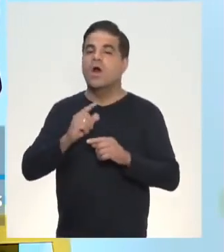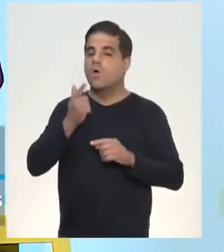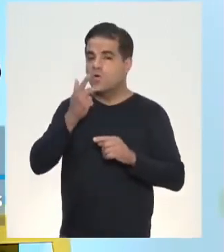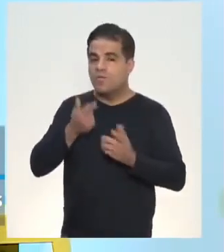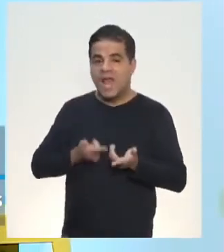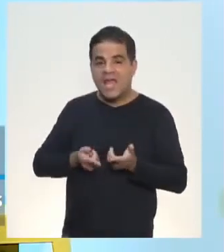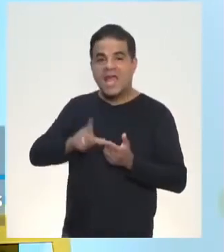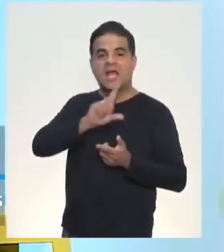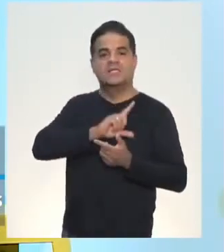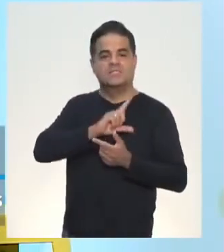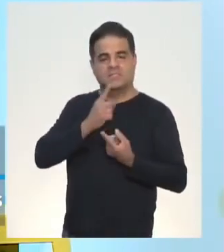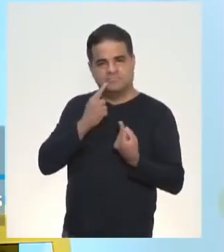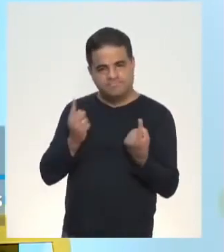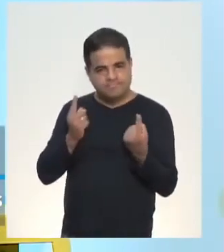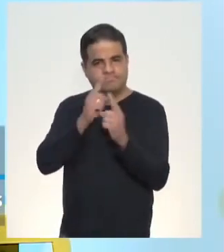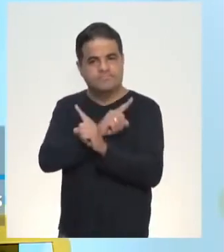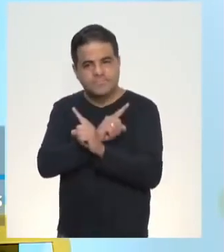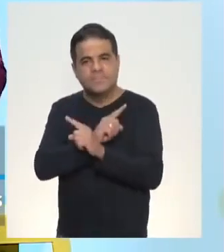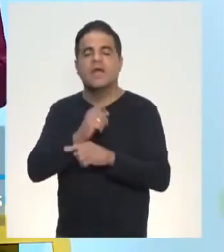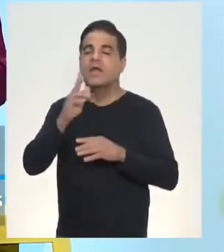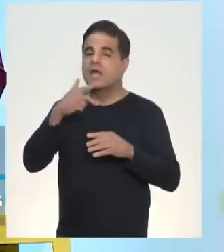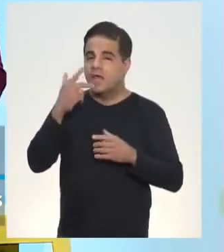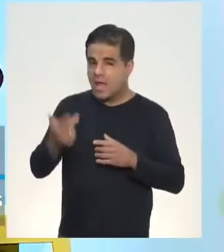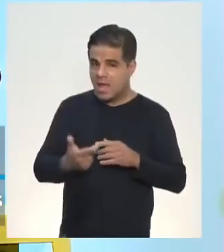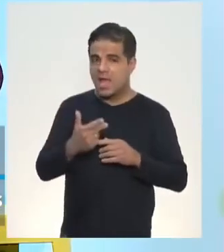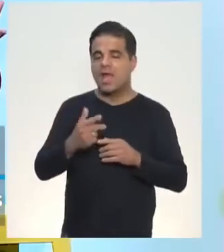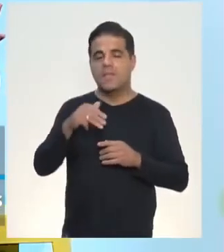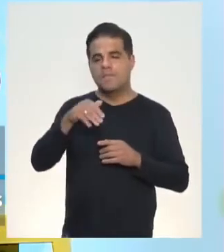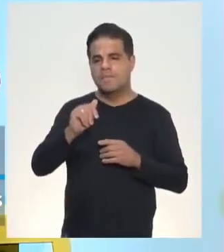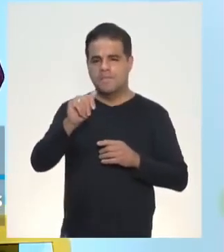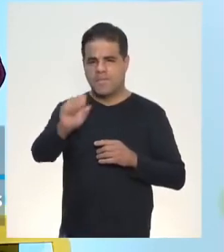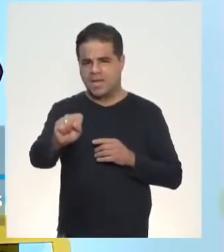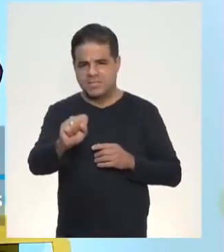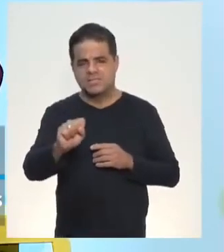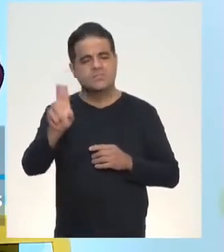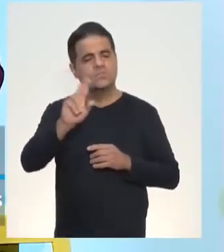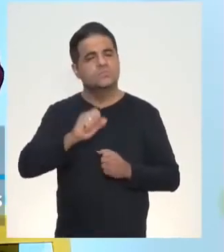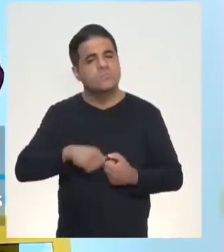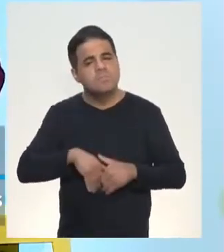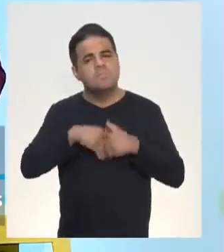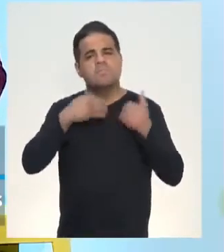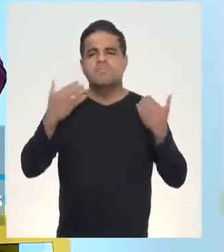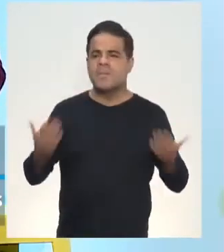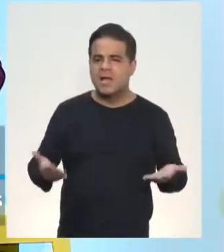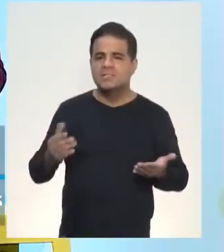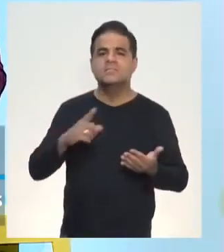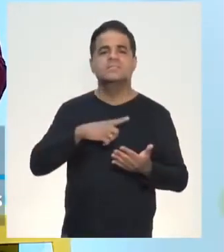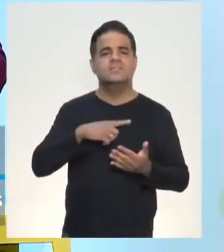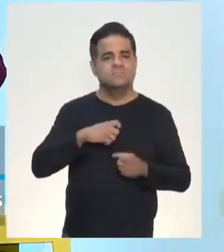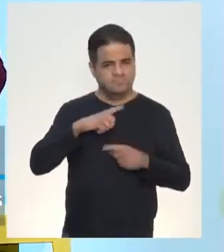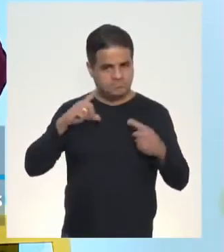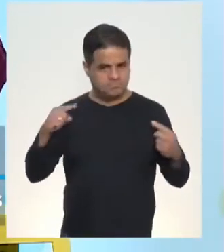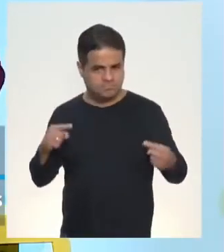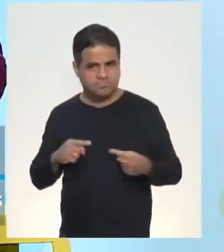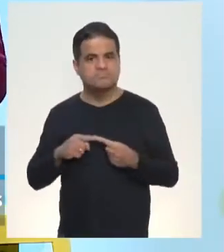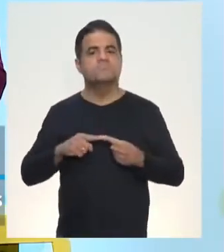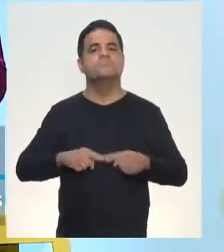antes. Essa é a função desse mas, que a gente usa tanto. Mas, se a gente parar para pensar, ele tem uma função